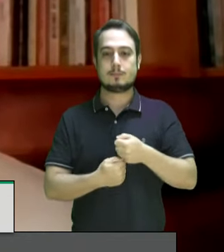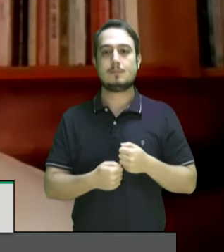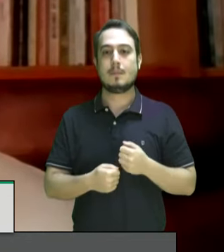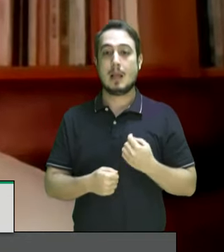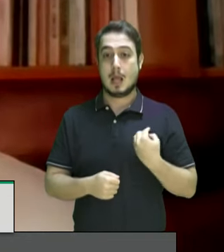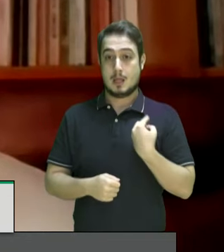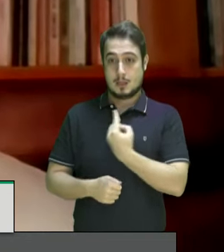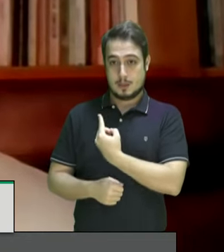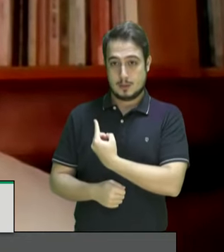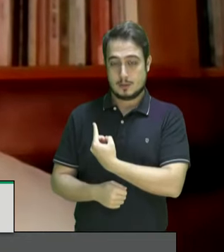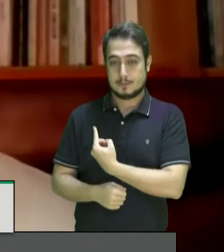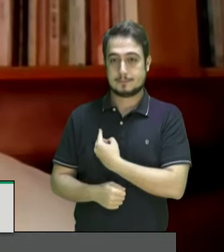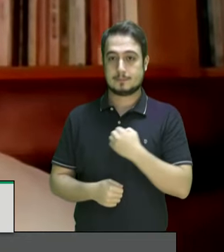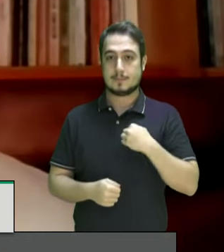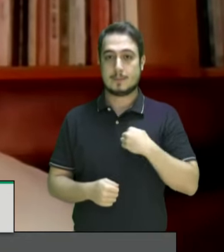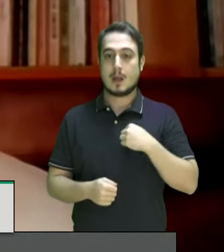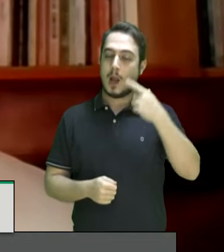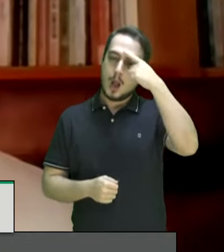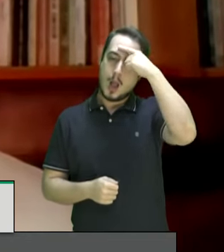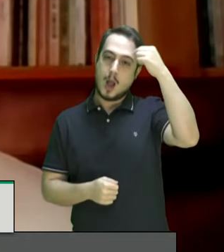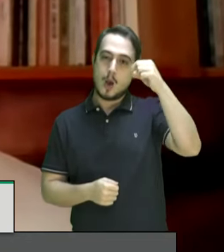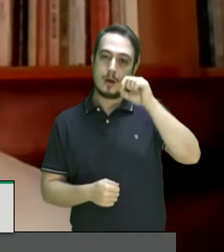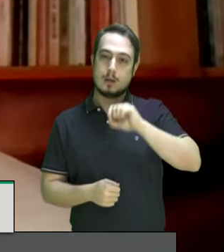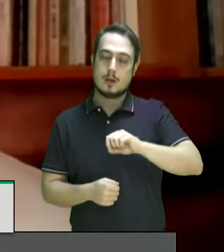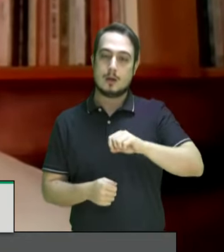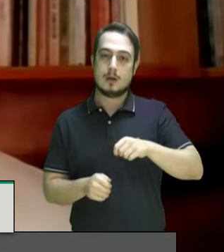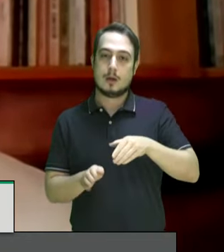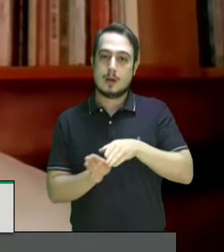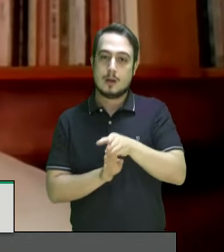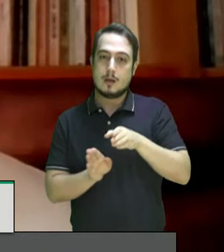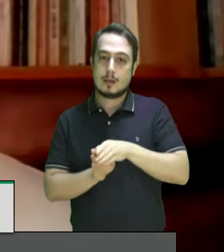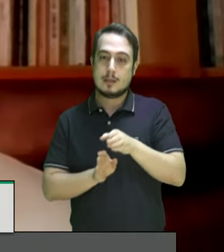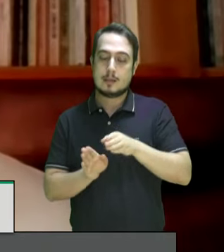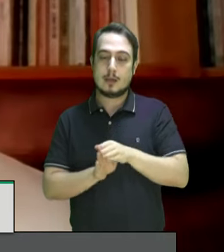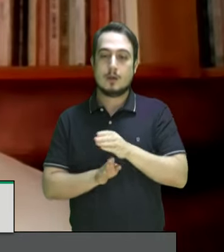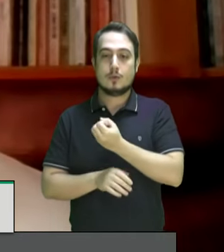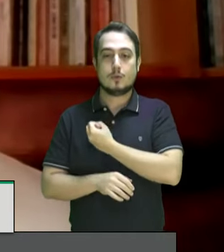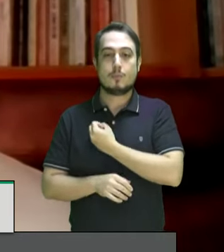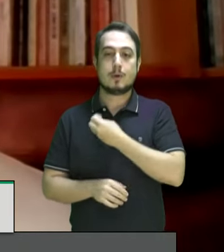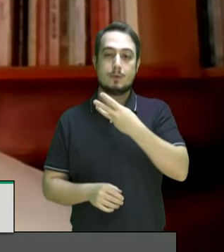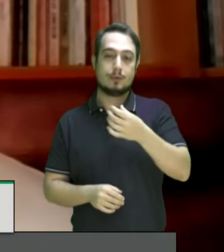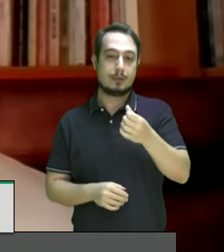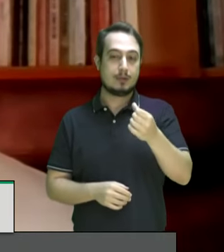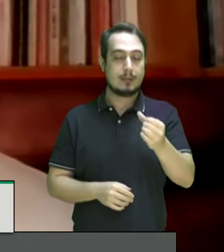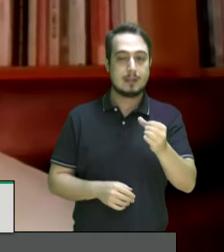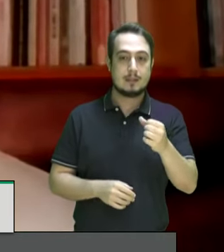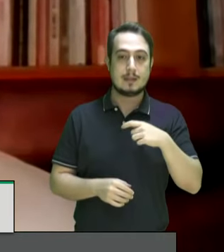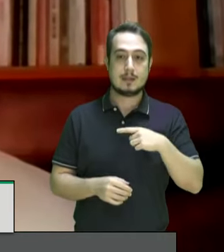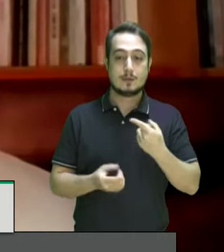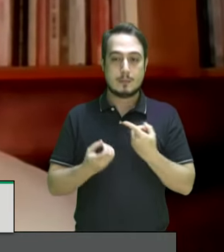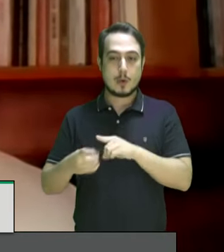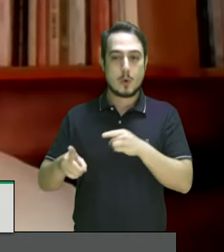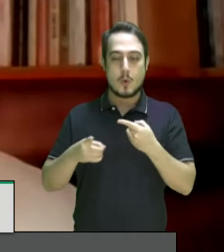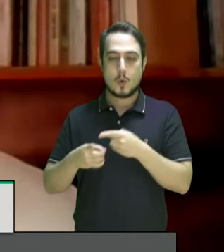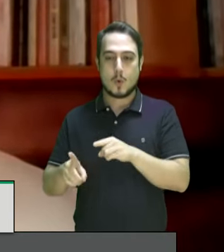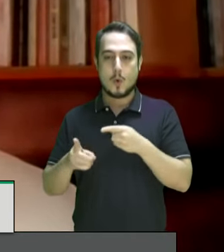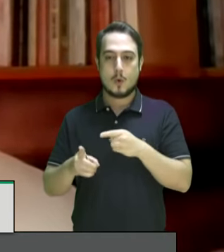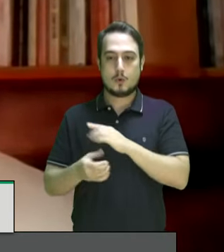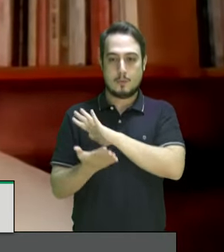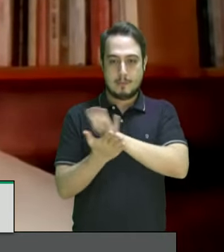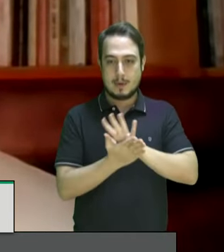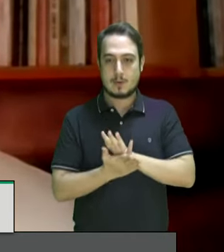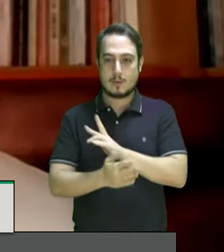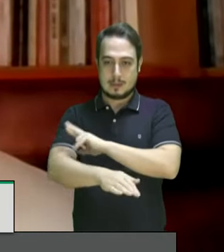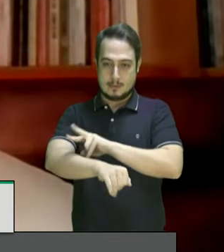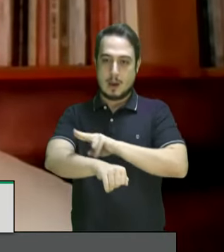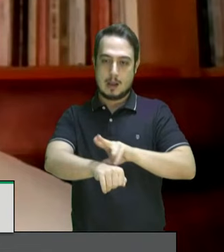Racial adotou recientemente a Recomendação General 36 sobre o perfilamento racial e que